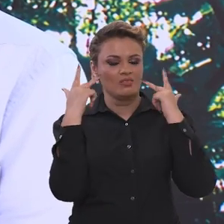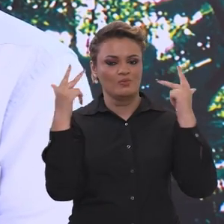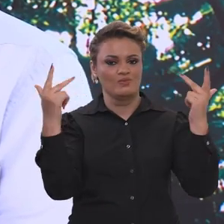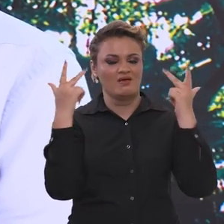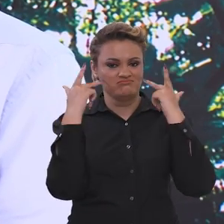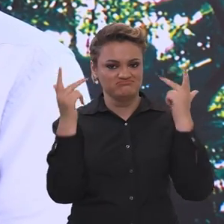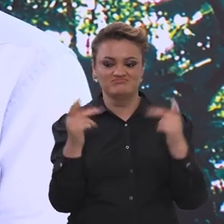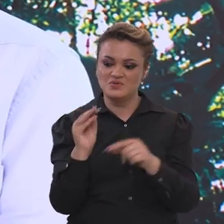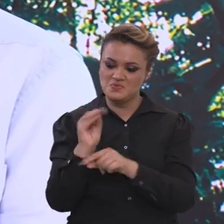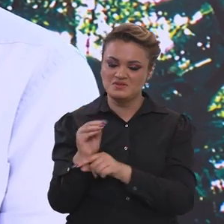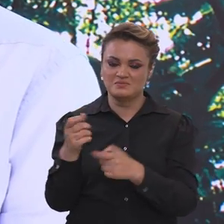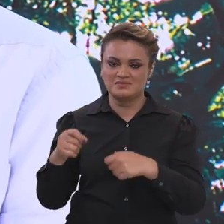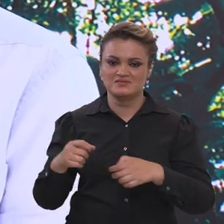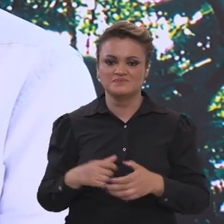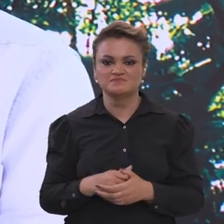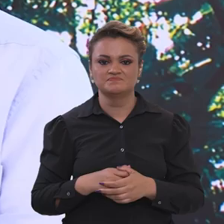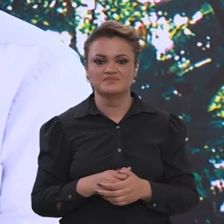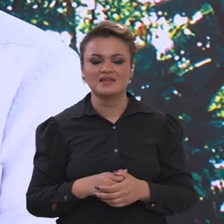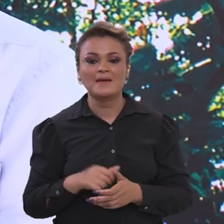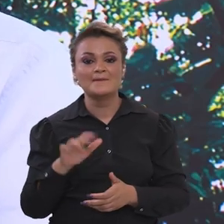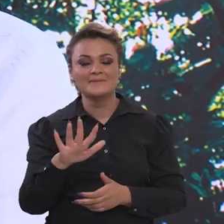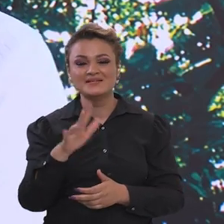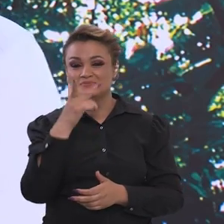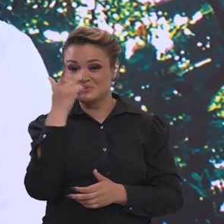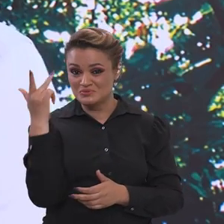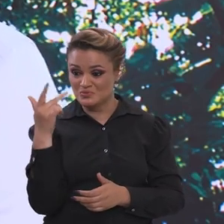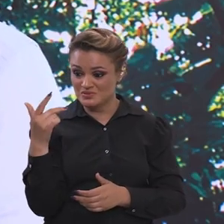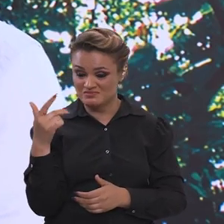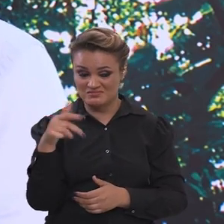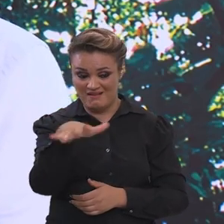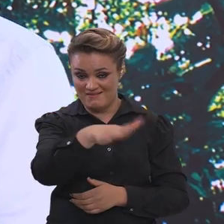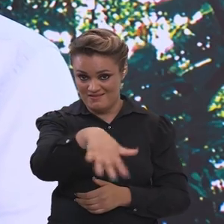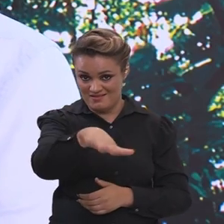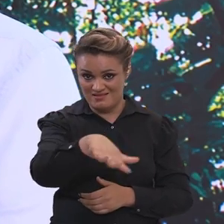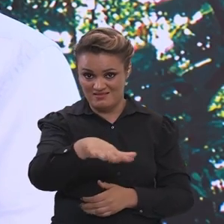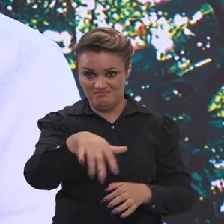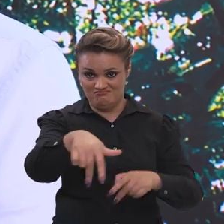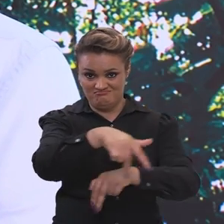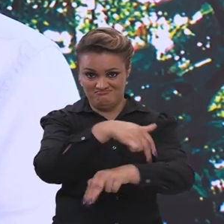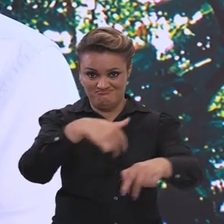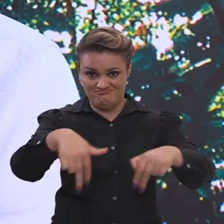que precisa ser preservado. Agora, as pessoas também precisam ser